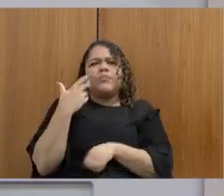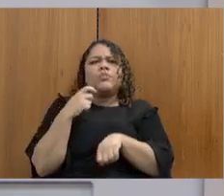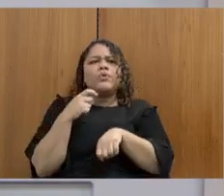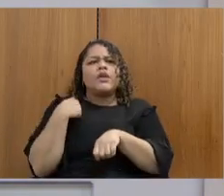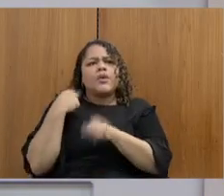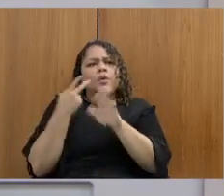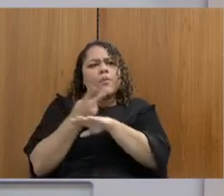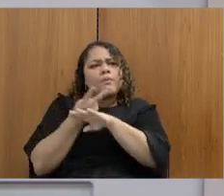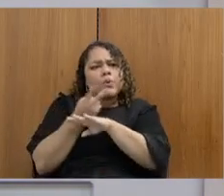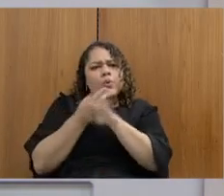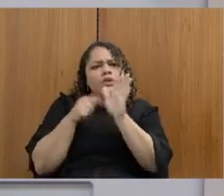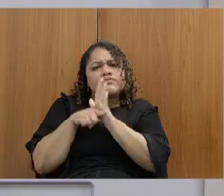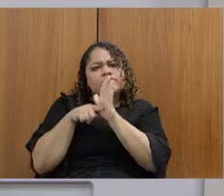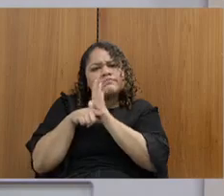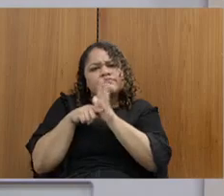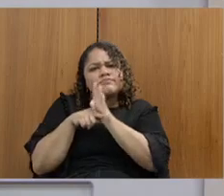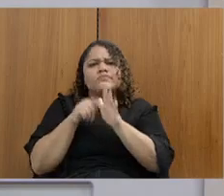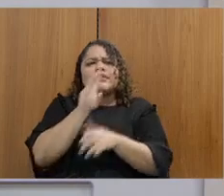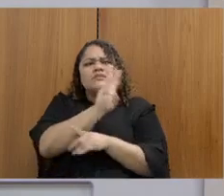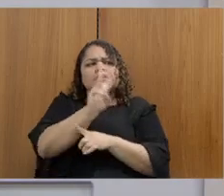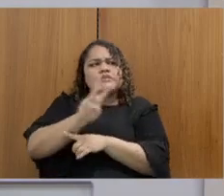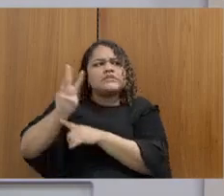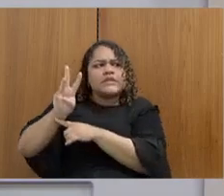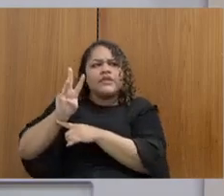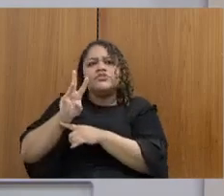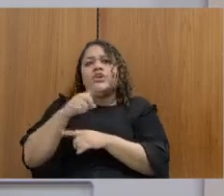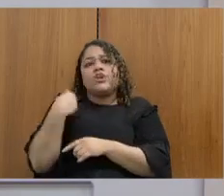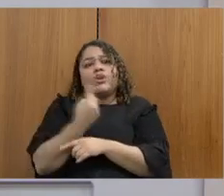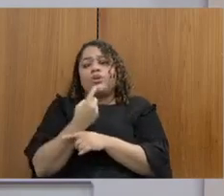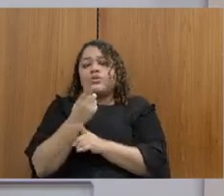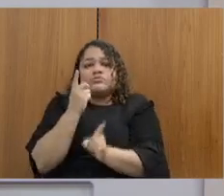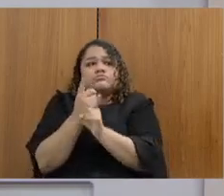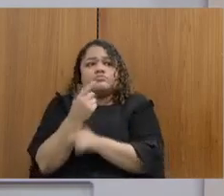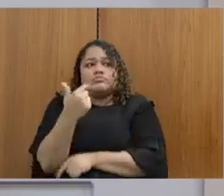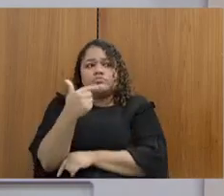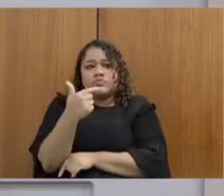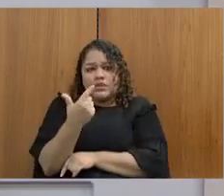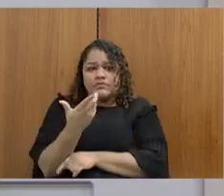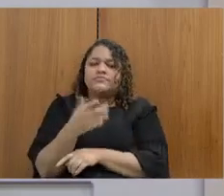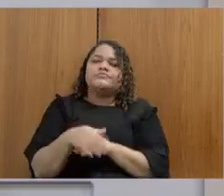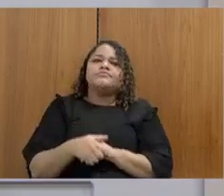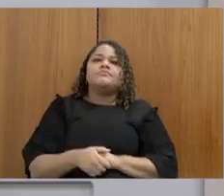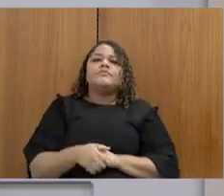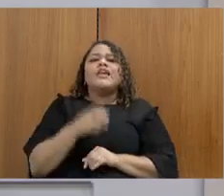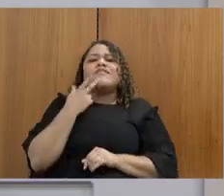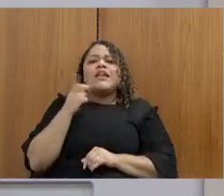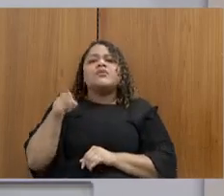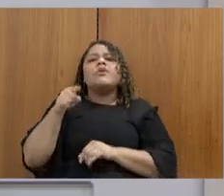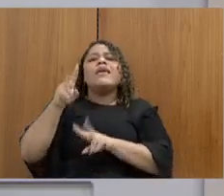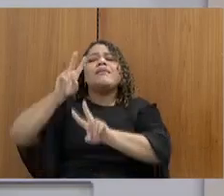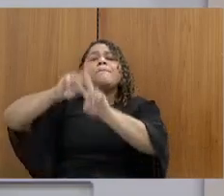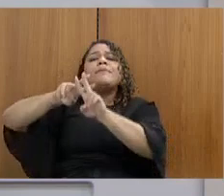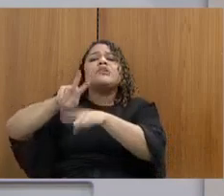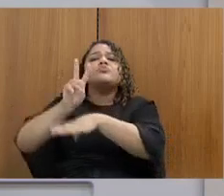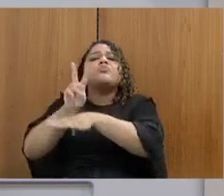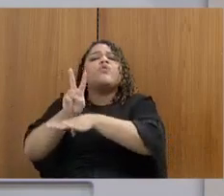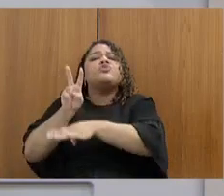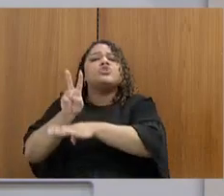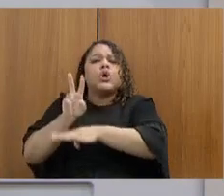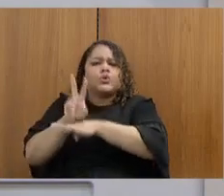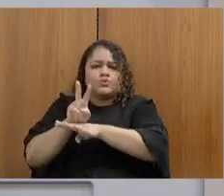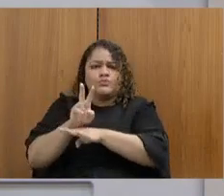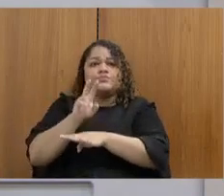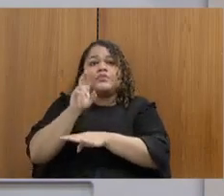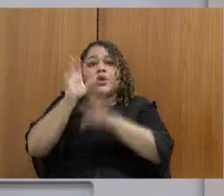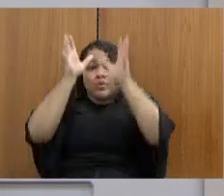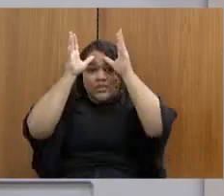me ajudando, a gente não encontrou. O outro ponto, voltando ainda a falar de presos provisórios, também o Tribunal de Justiça está informando que,